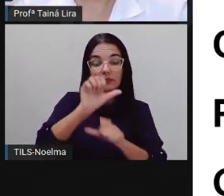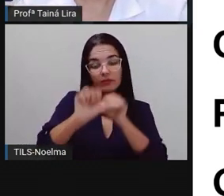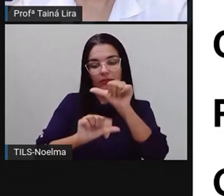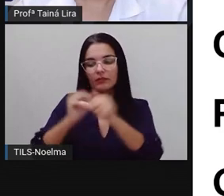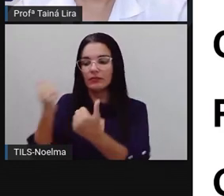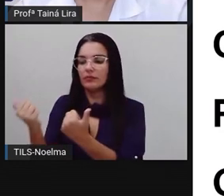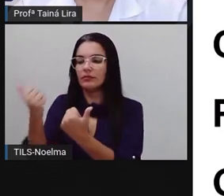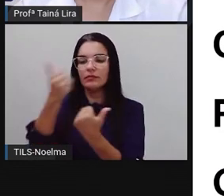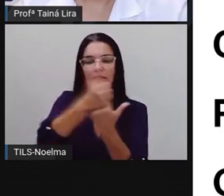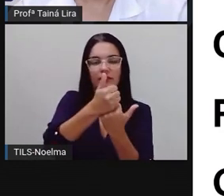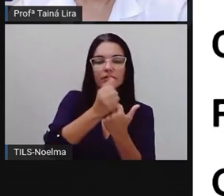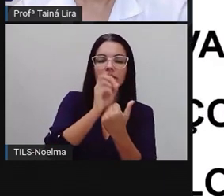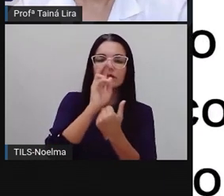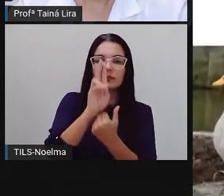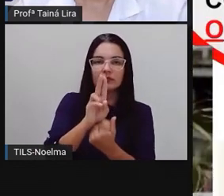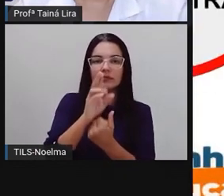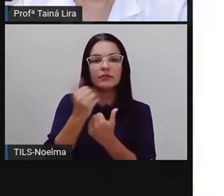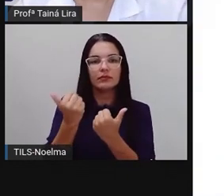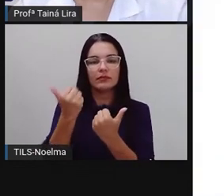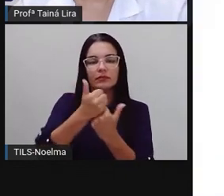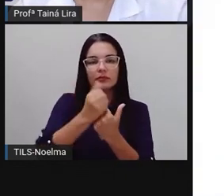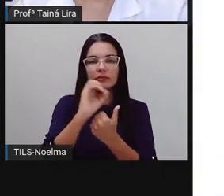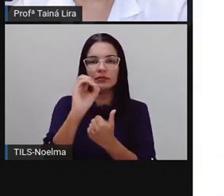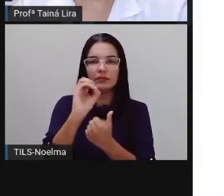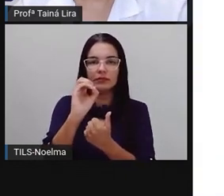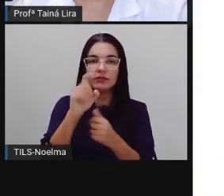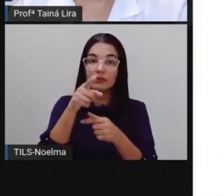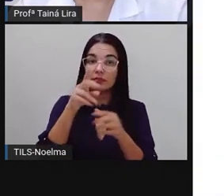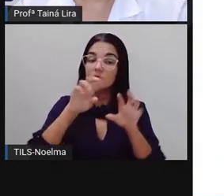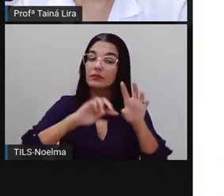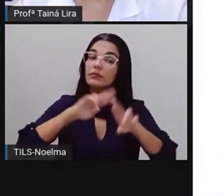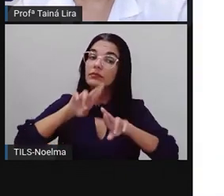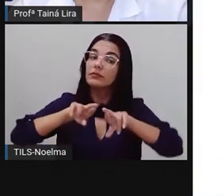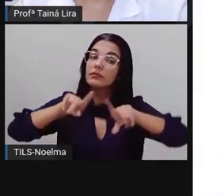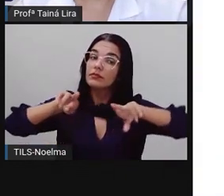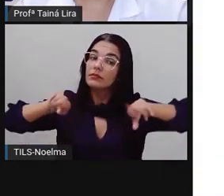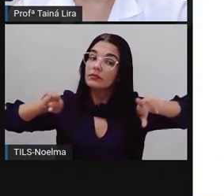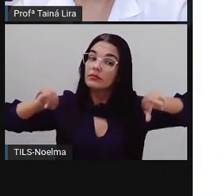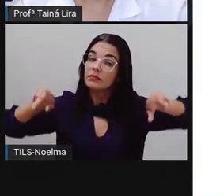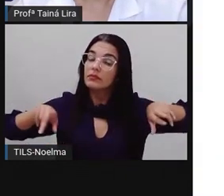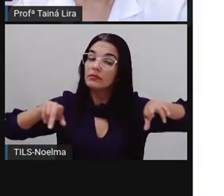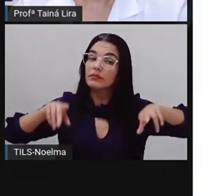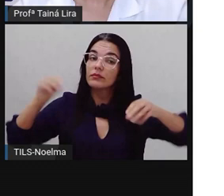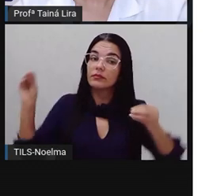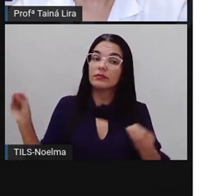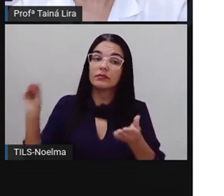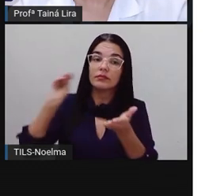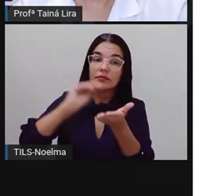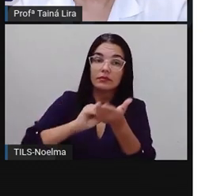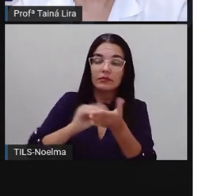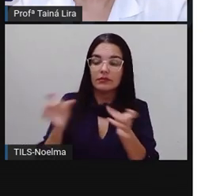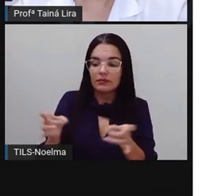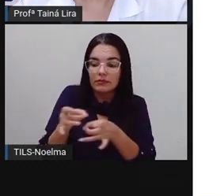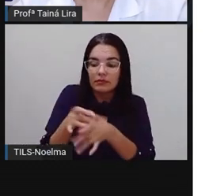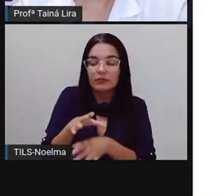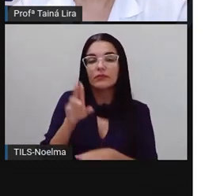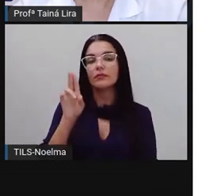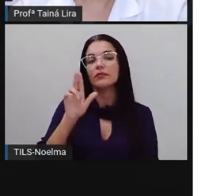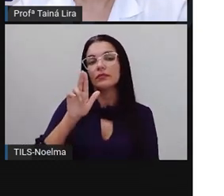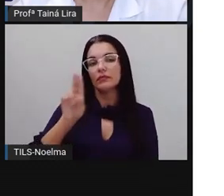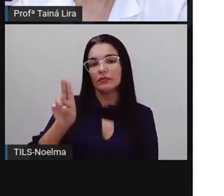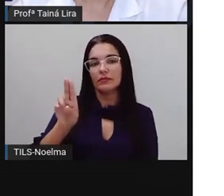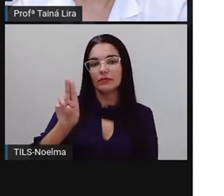o O, certo? Já é diferente aqui das palavrinhas, ó, que terminam com a